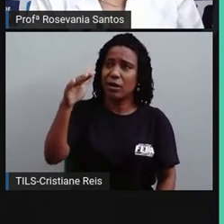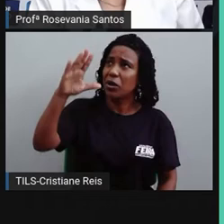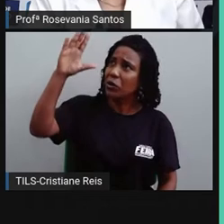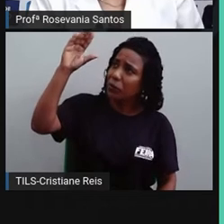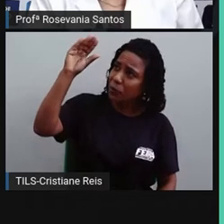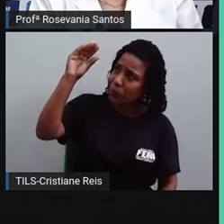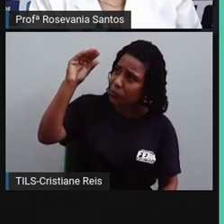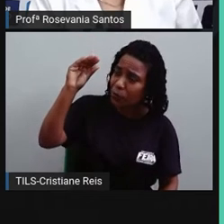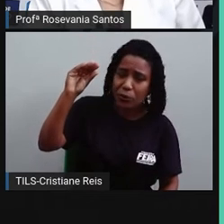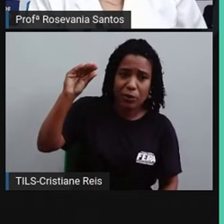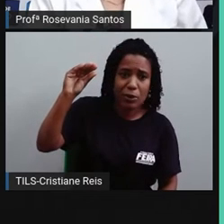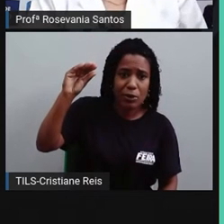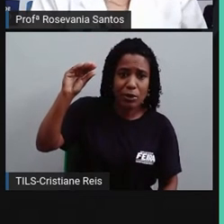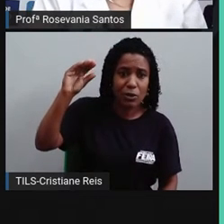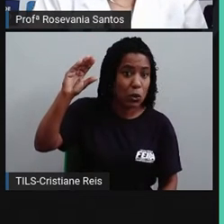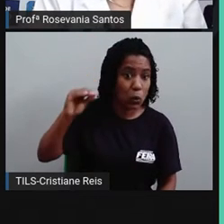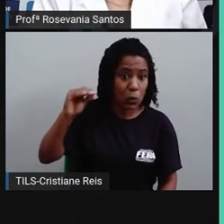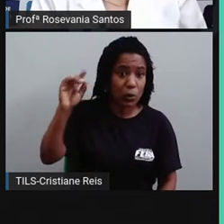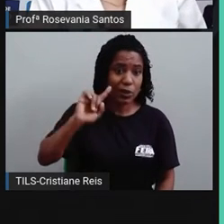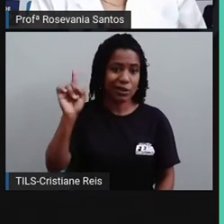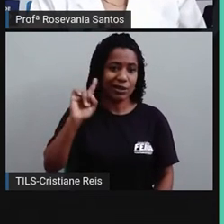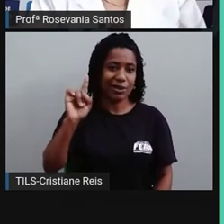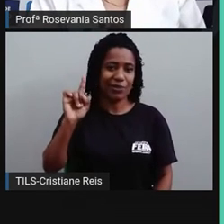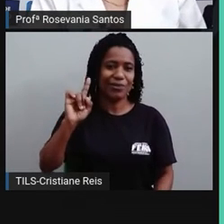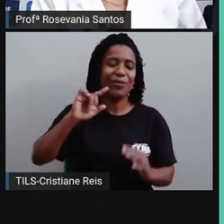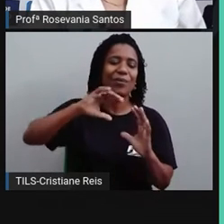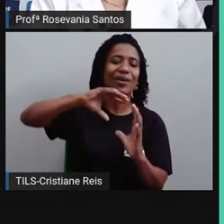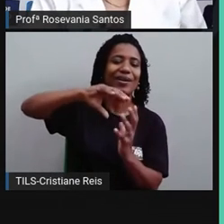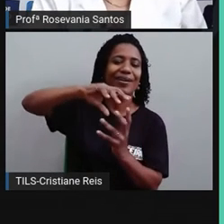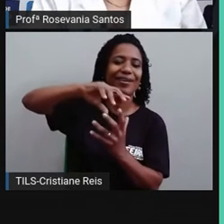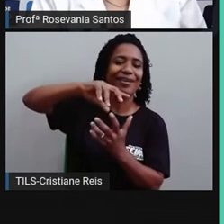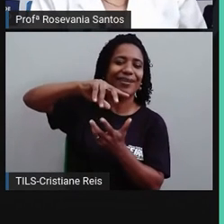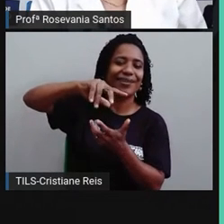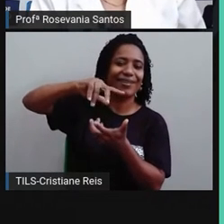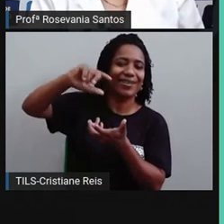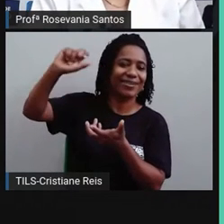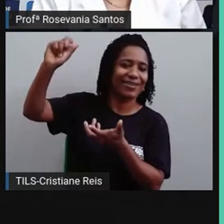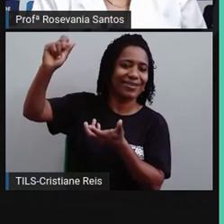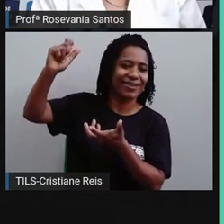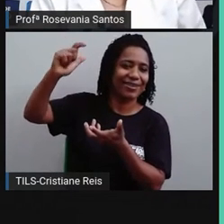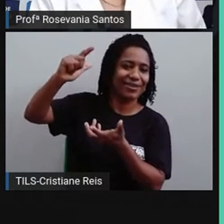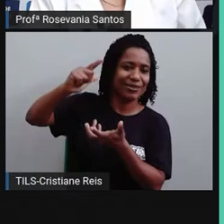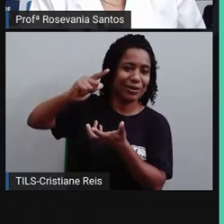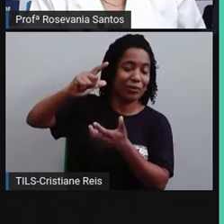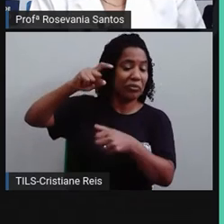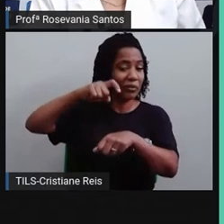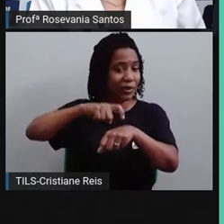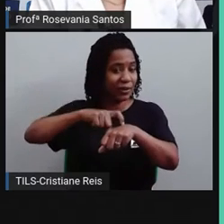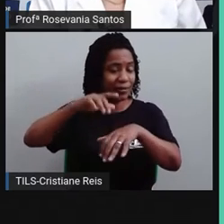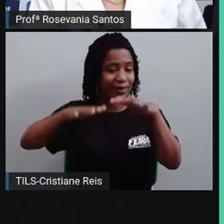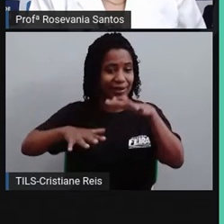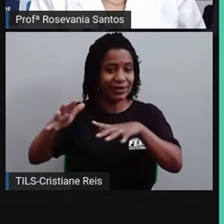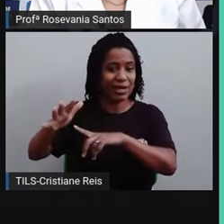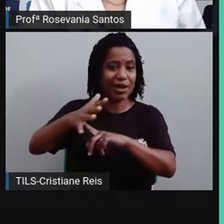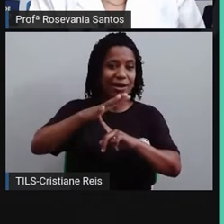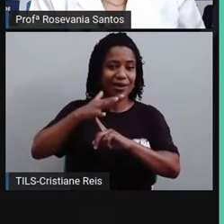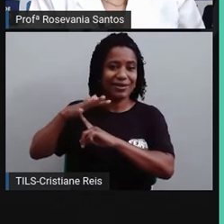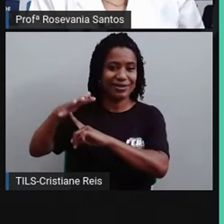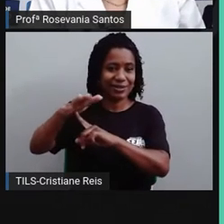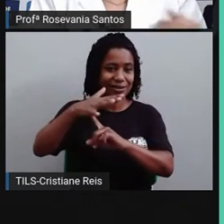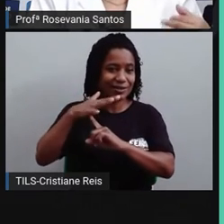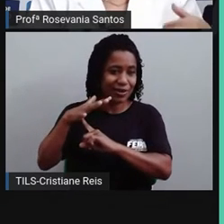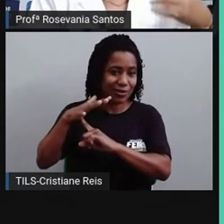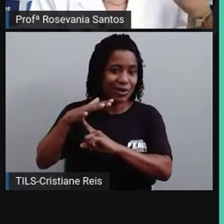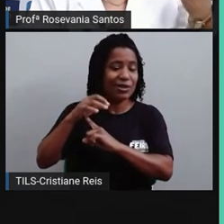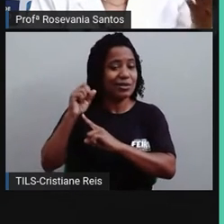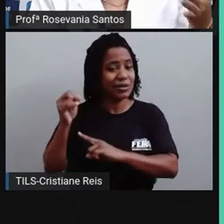estejamos, por exemplo, né? Das áreas, se for o período de verão, né? Nos polos, você vai perceber que